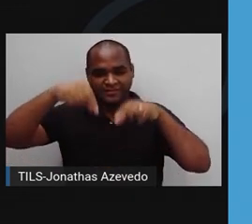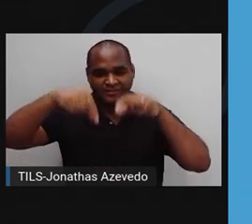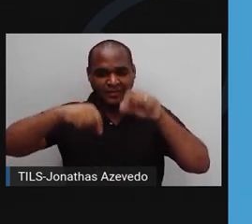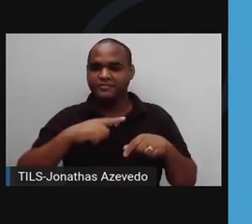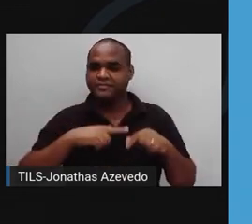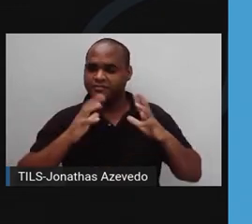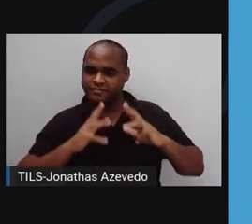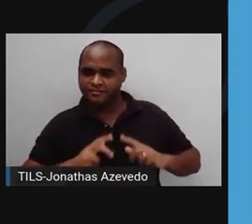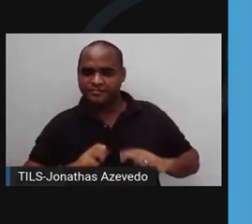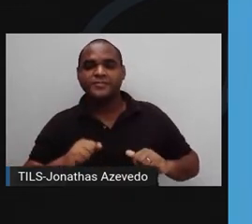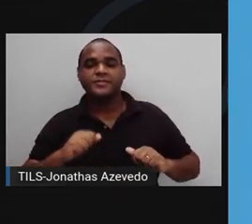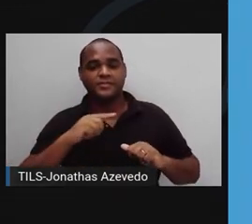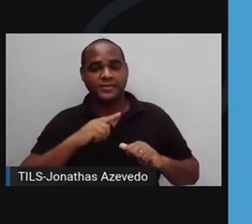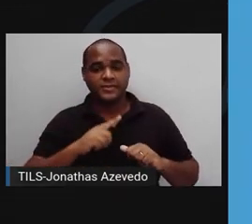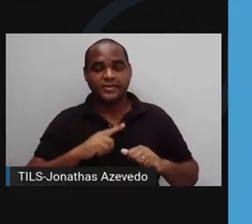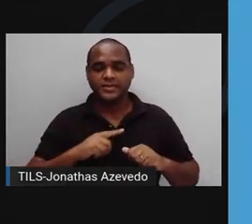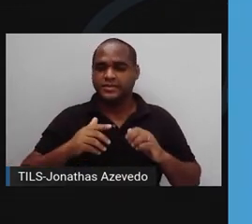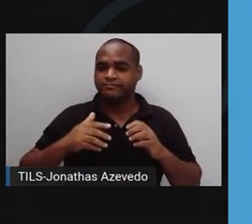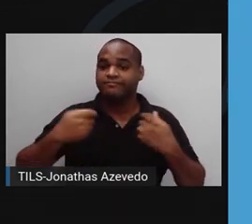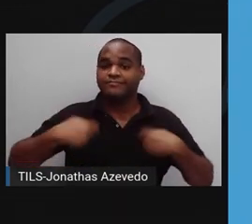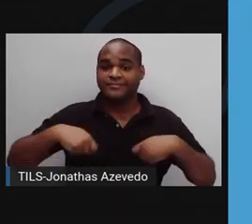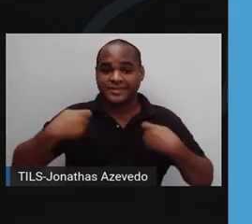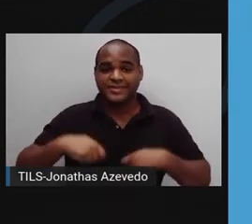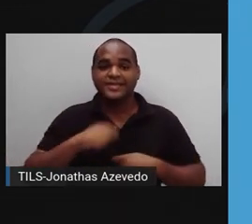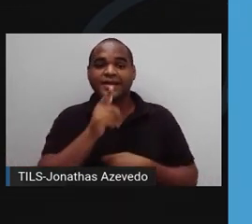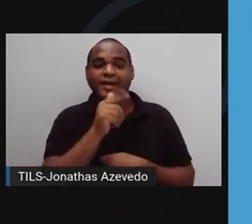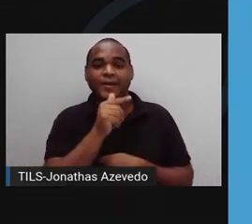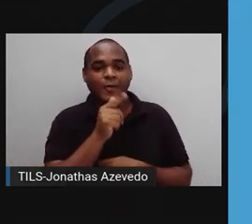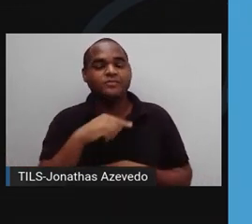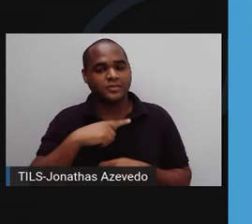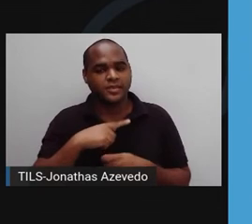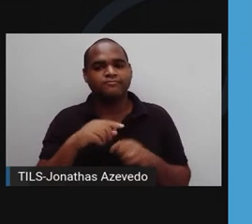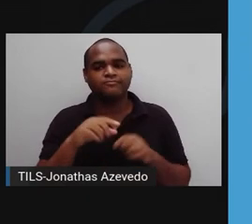trabalhado, o que polui muita água. Tudo isso entra na conta.